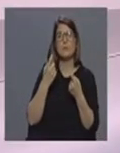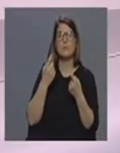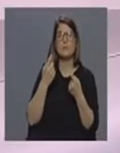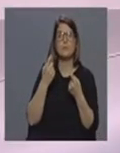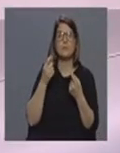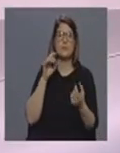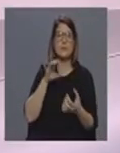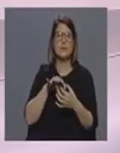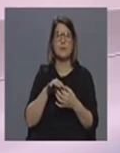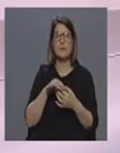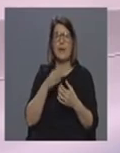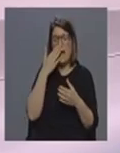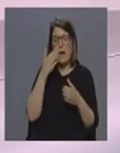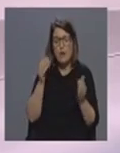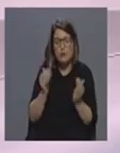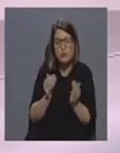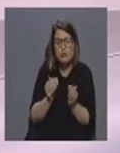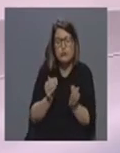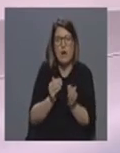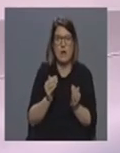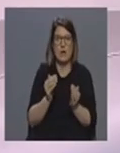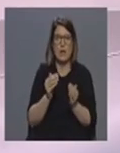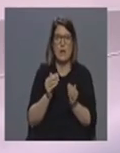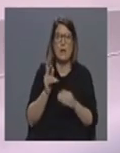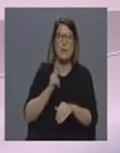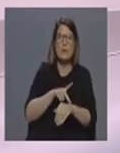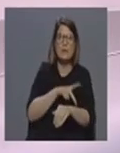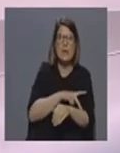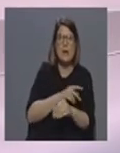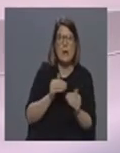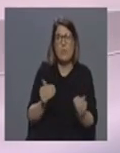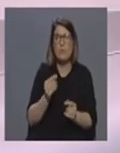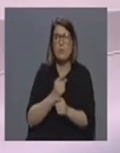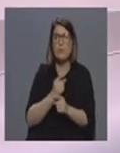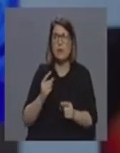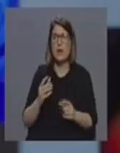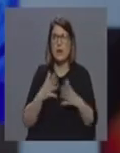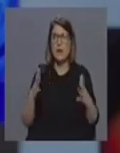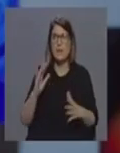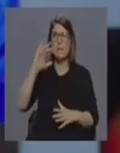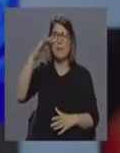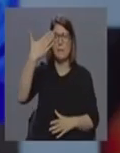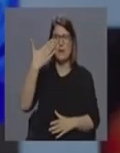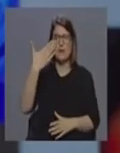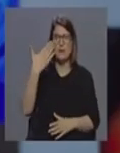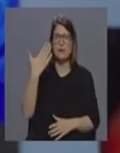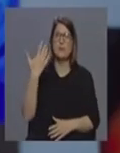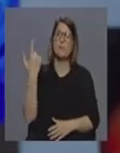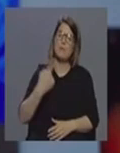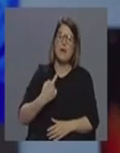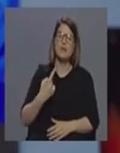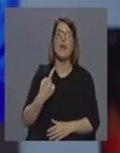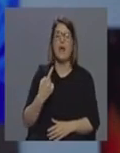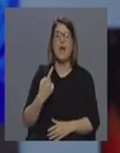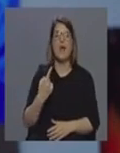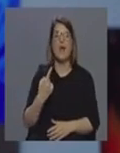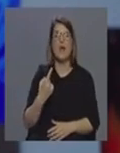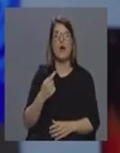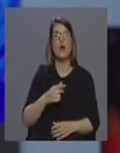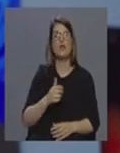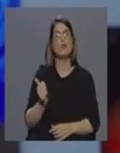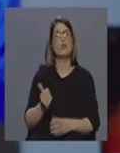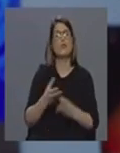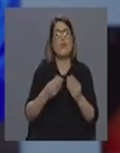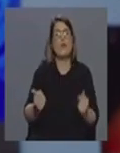em quintinhas não é? seja ponto de alegada que é porque é o maior ou só o Miguel porque é o maior tem que ter ao fim ao cabo então daqui a melhor resposta